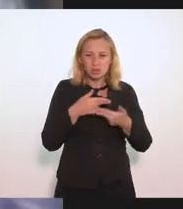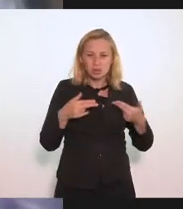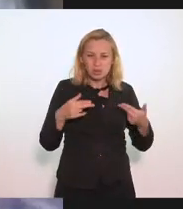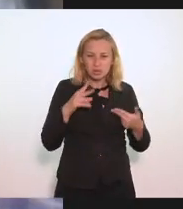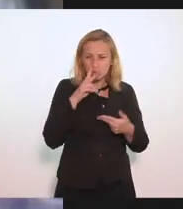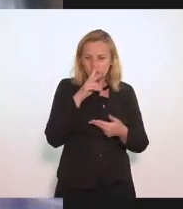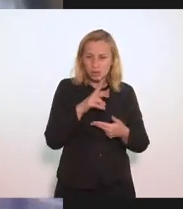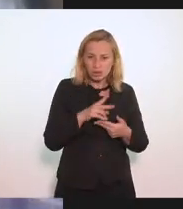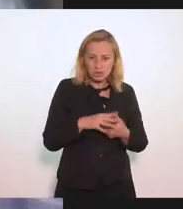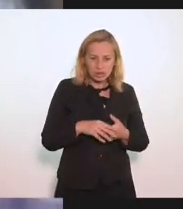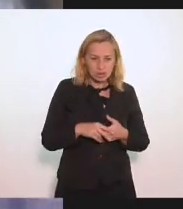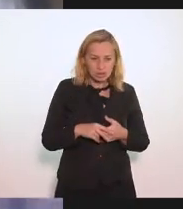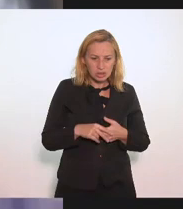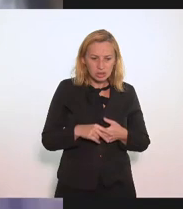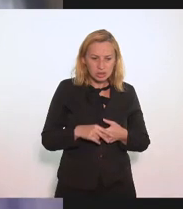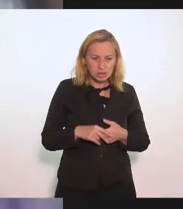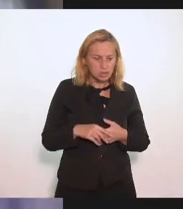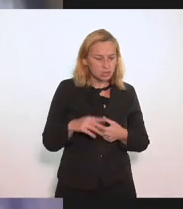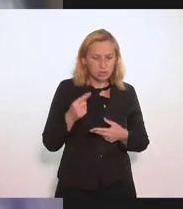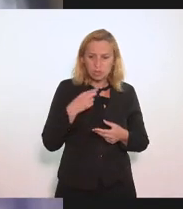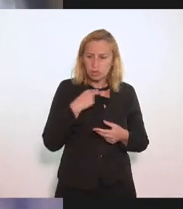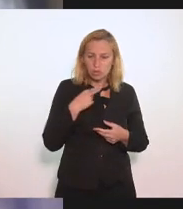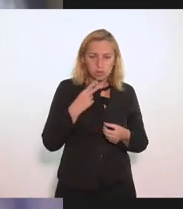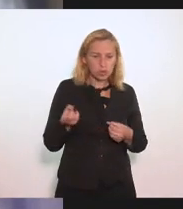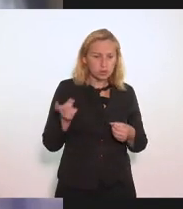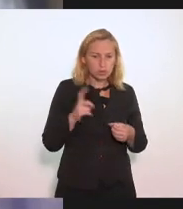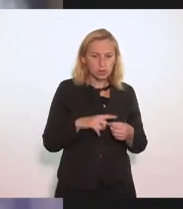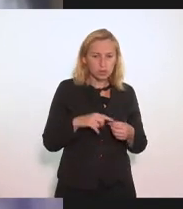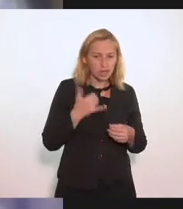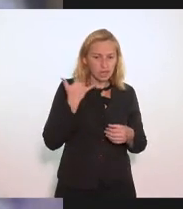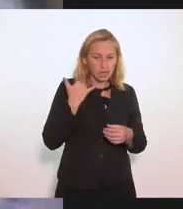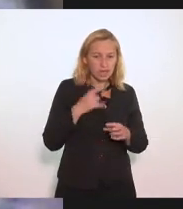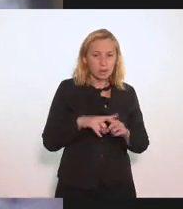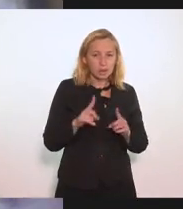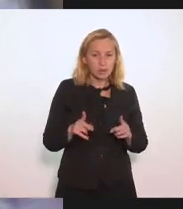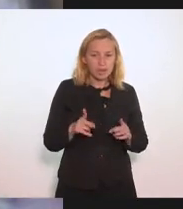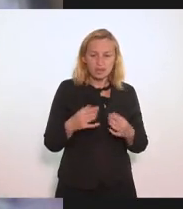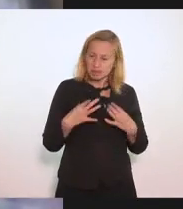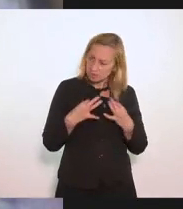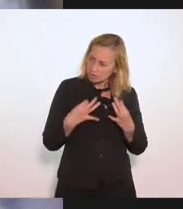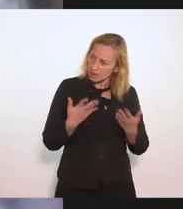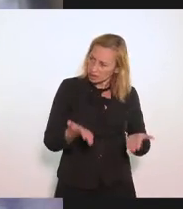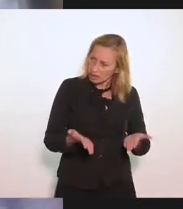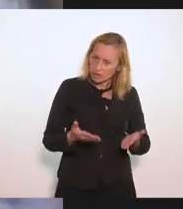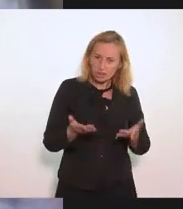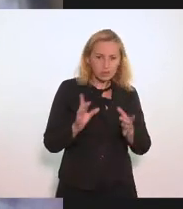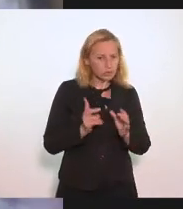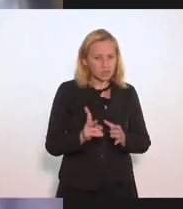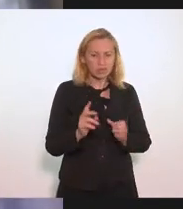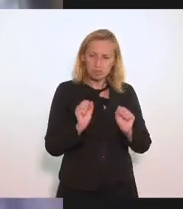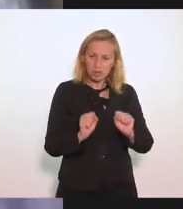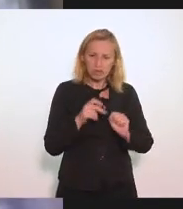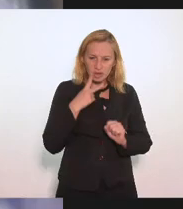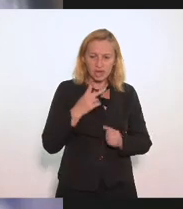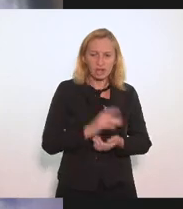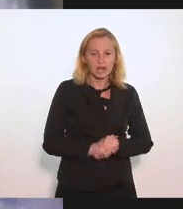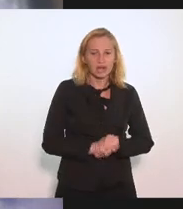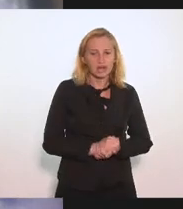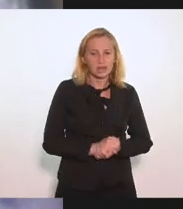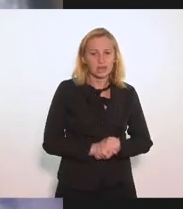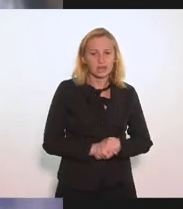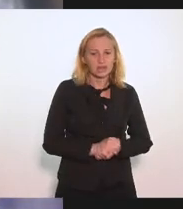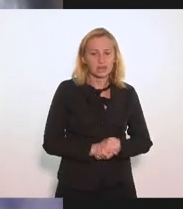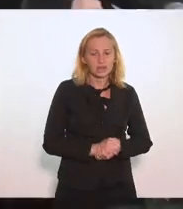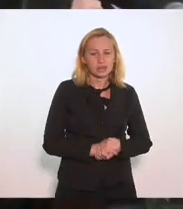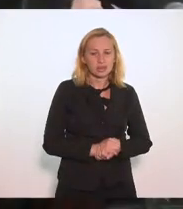E não pude retornar Nem recebi Sua ligação Estou às ordens Como sempre Pode falar Vamos trabalhar